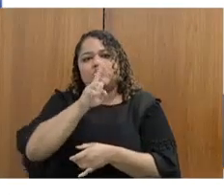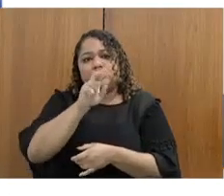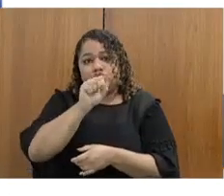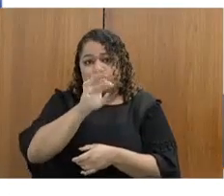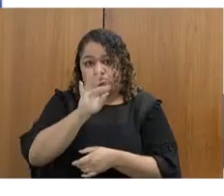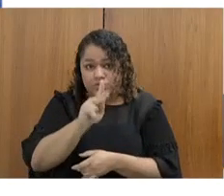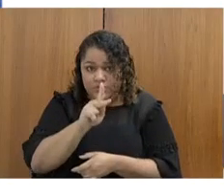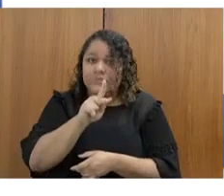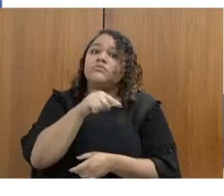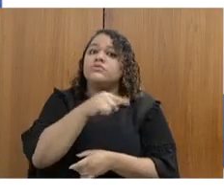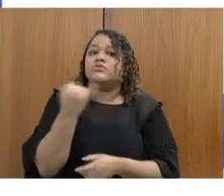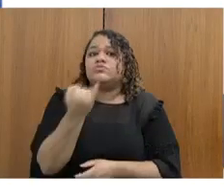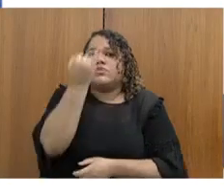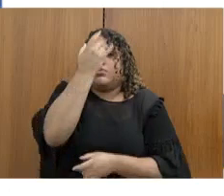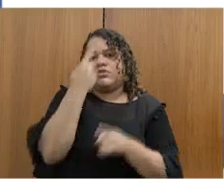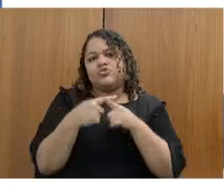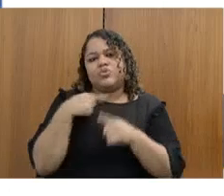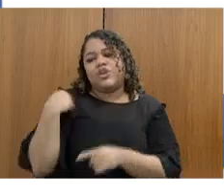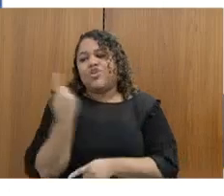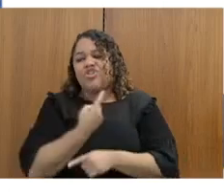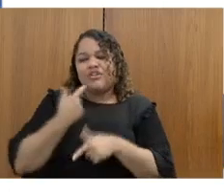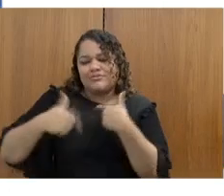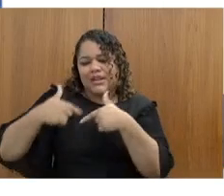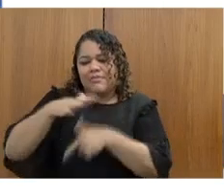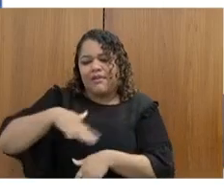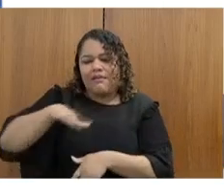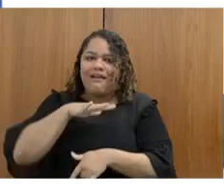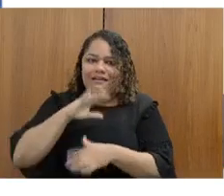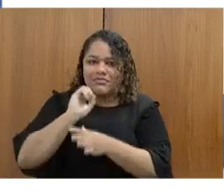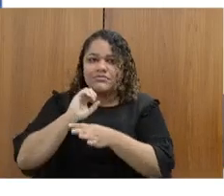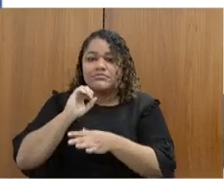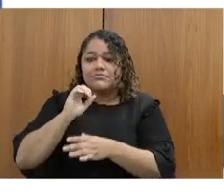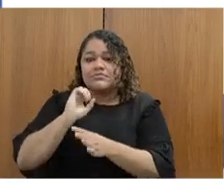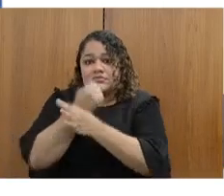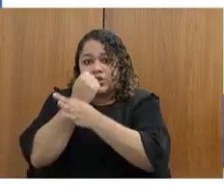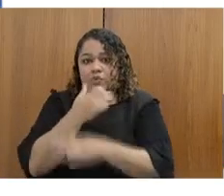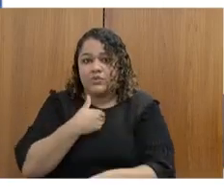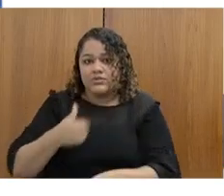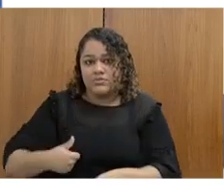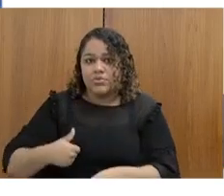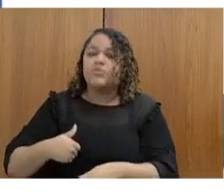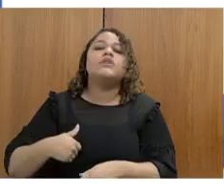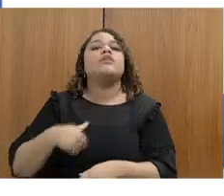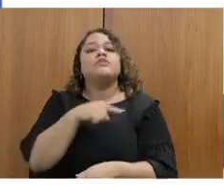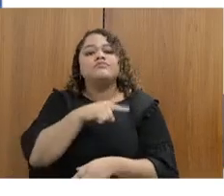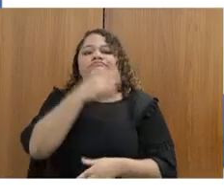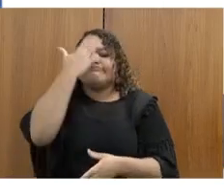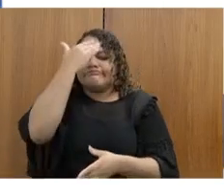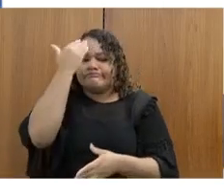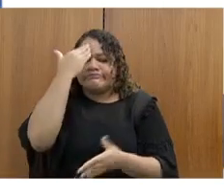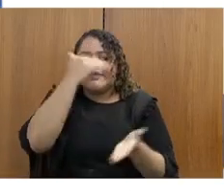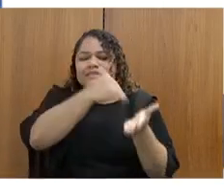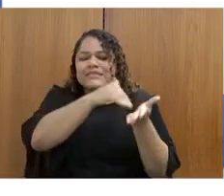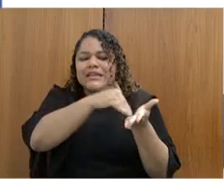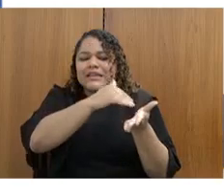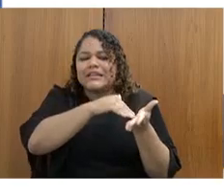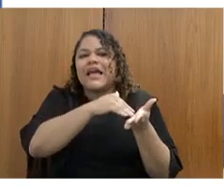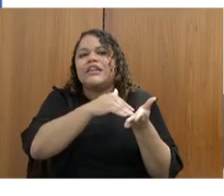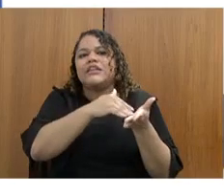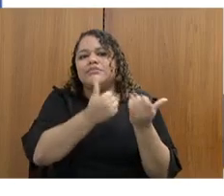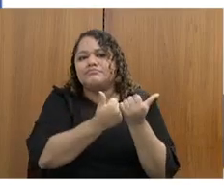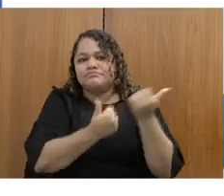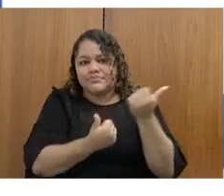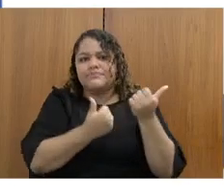lidamos com segurança pública entendemos que essa subsecretaria vai ser muito importante, fazer parte do nosso guarda-chuva. E a